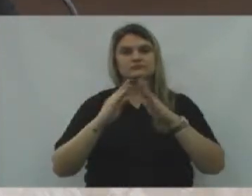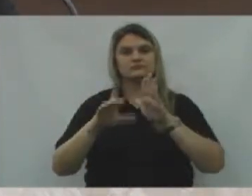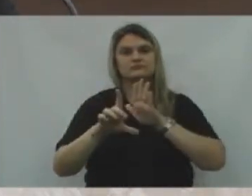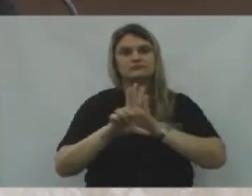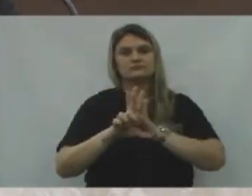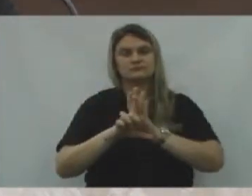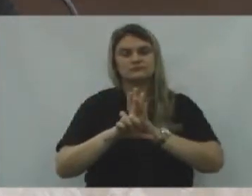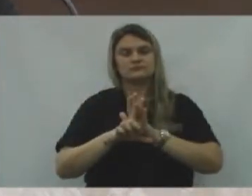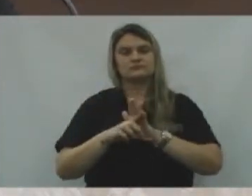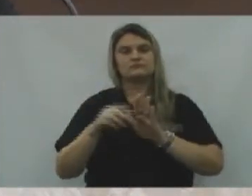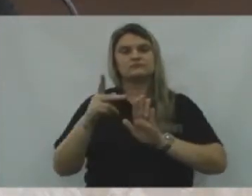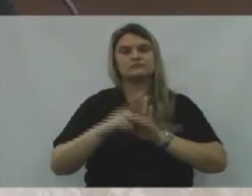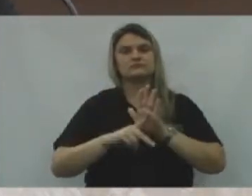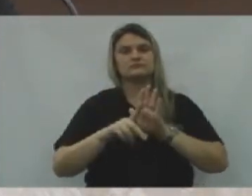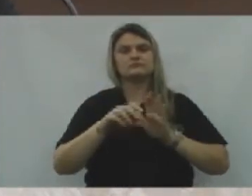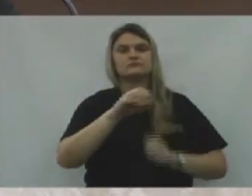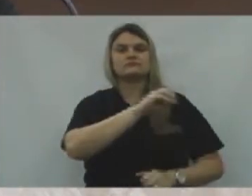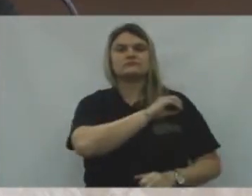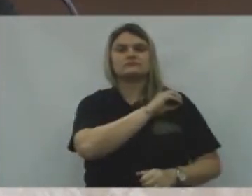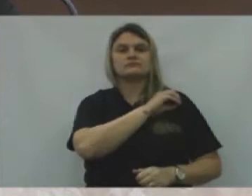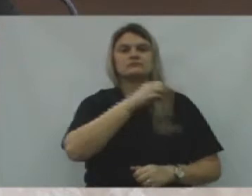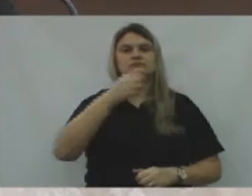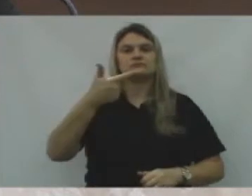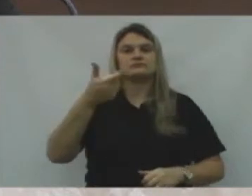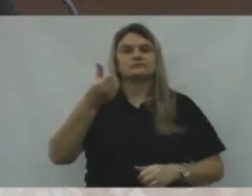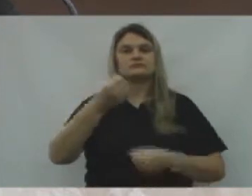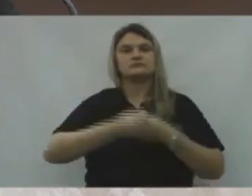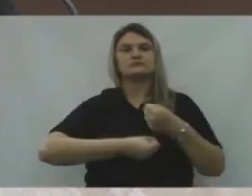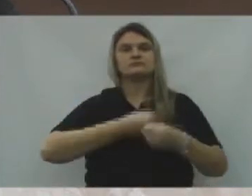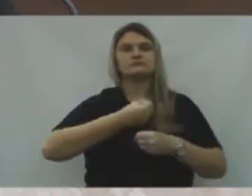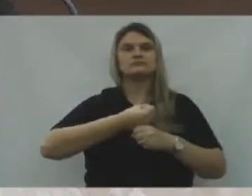Através do projeto número 26, barra 2017,